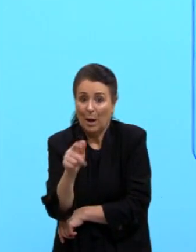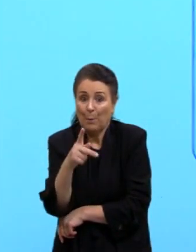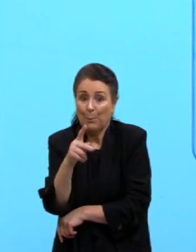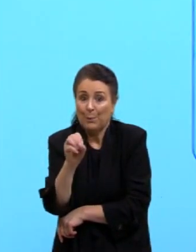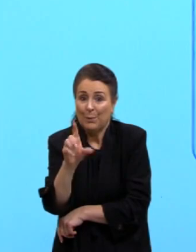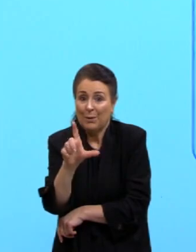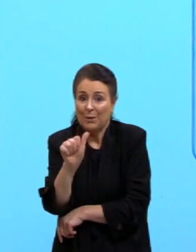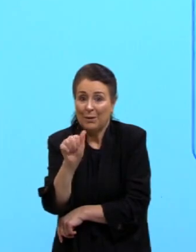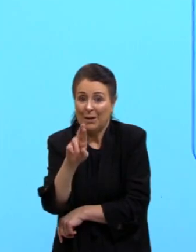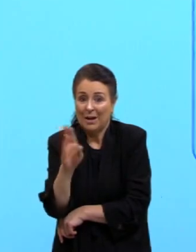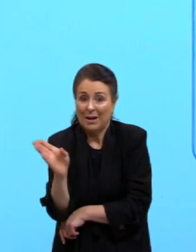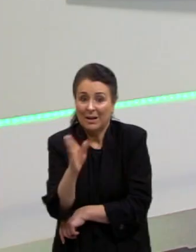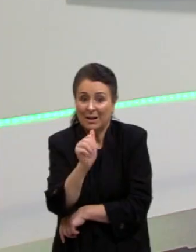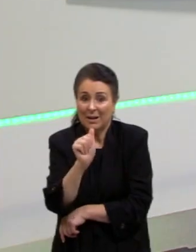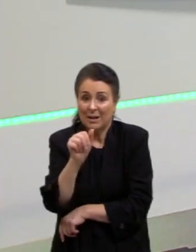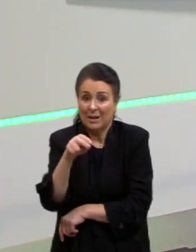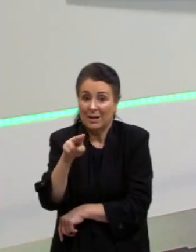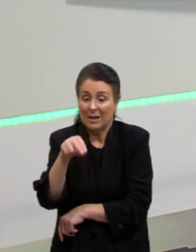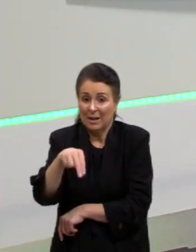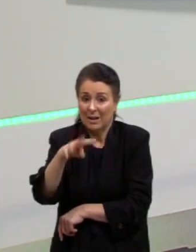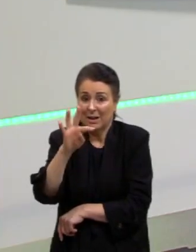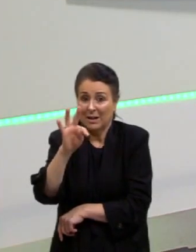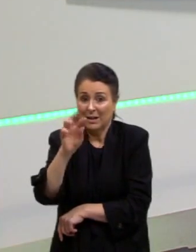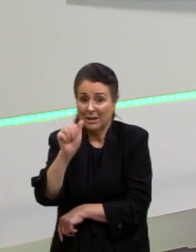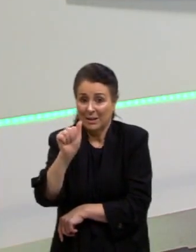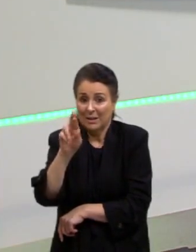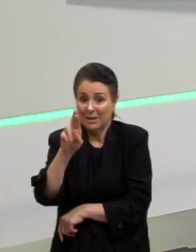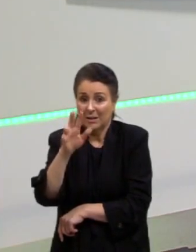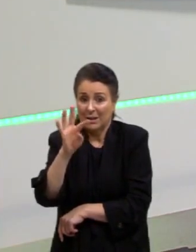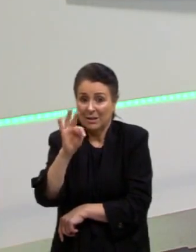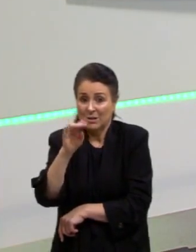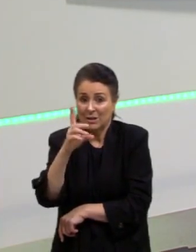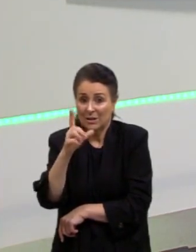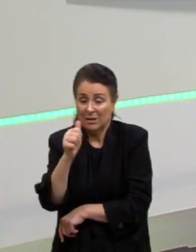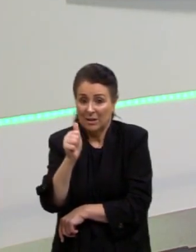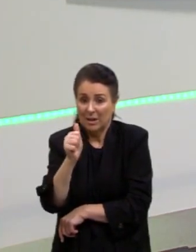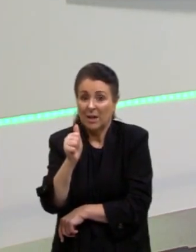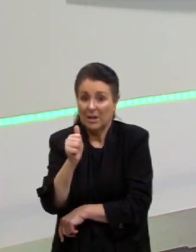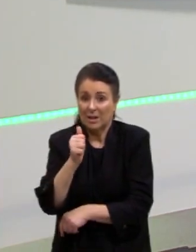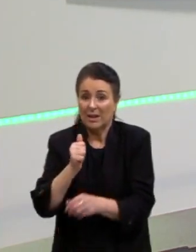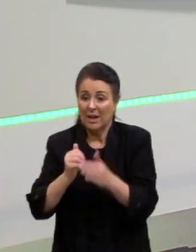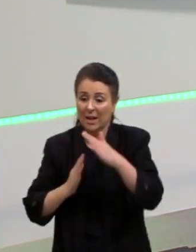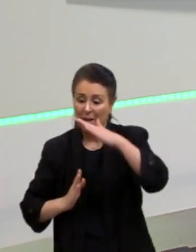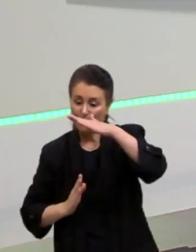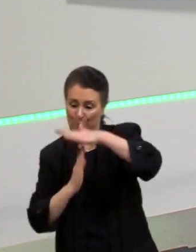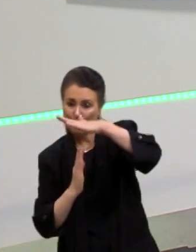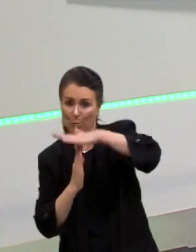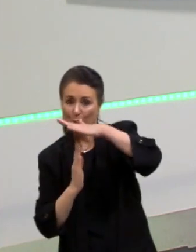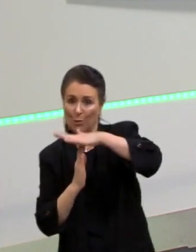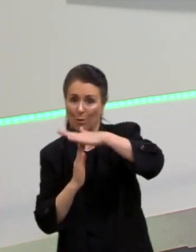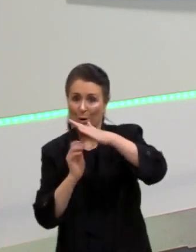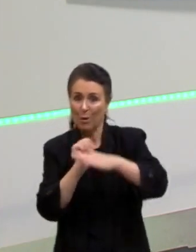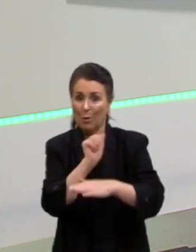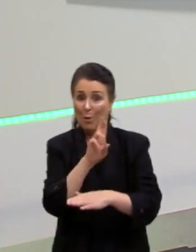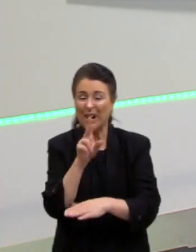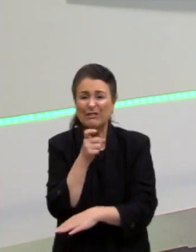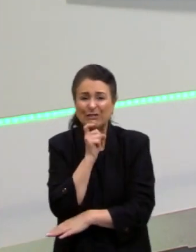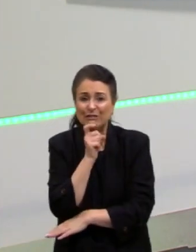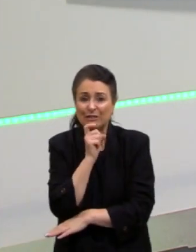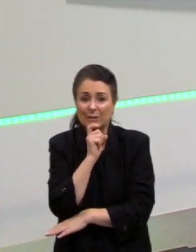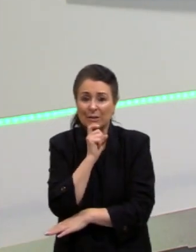Antártida atuando, que ela consegue empurrar frio quase lá no Equador, levando aquilo que a gente chama de